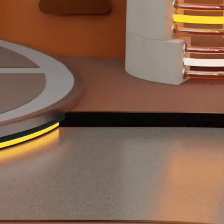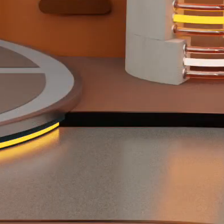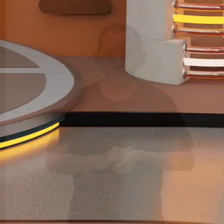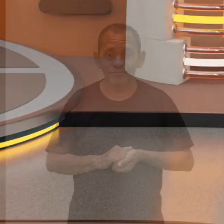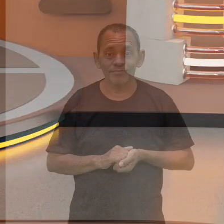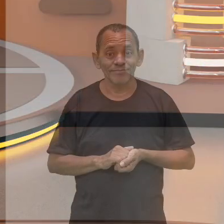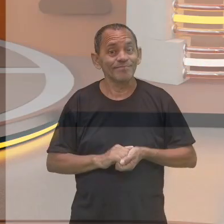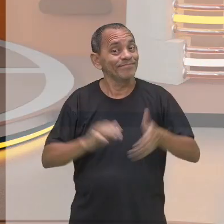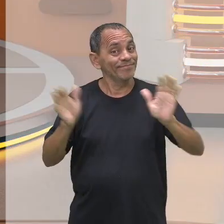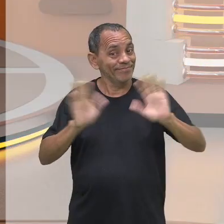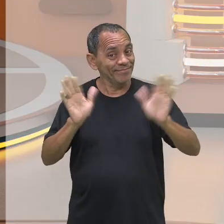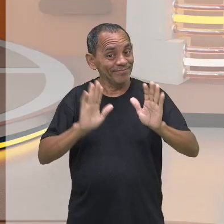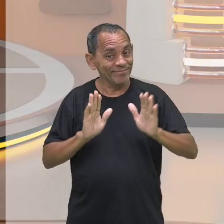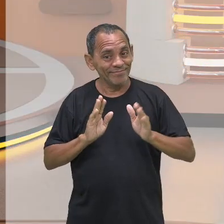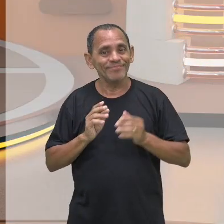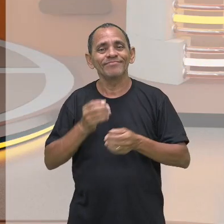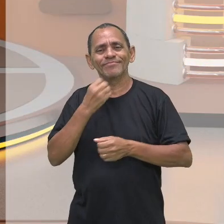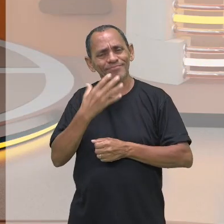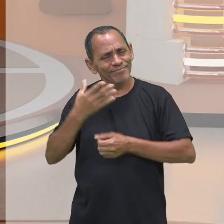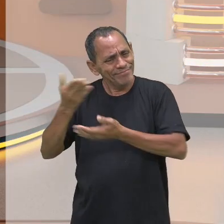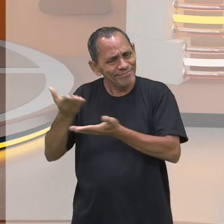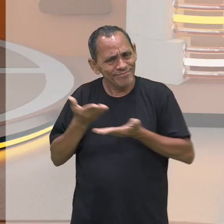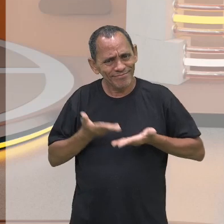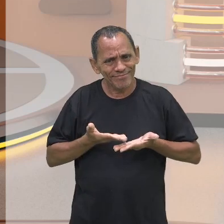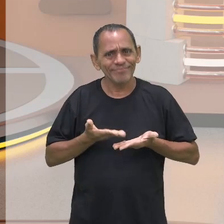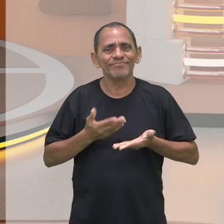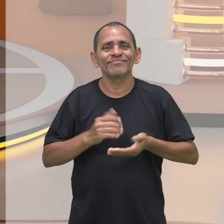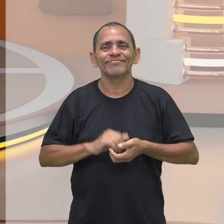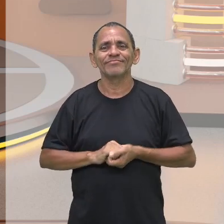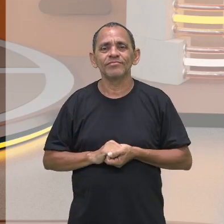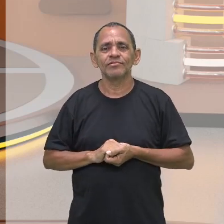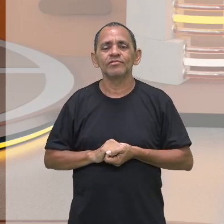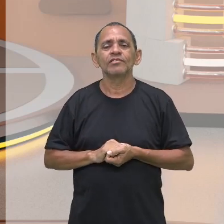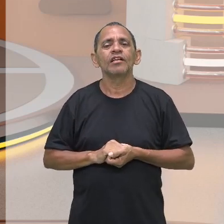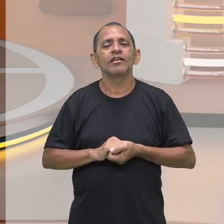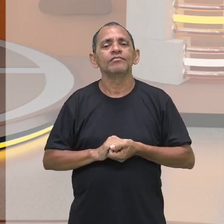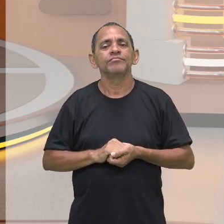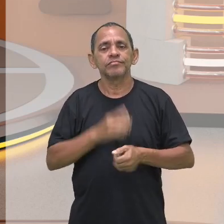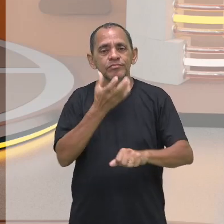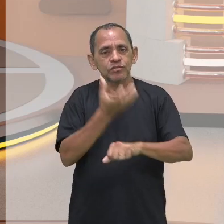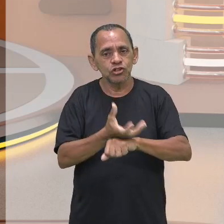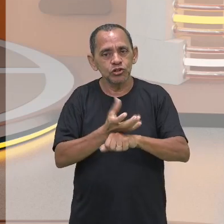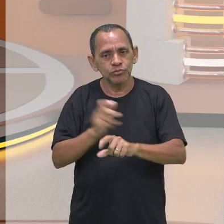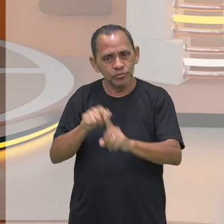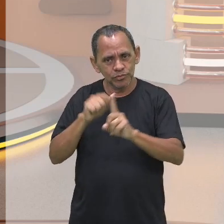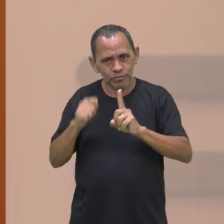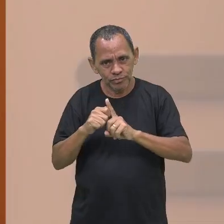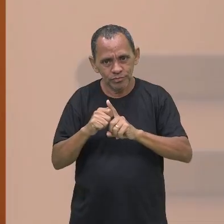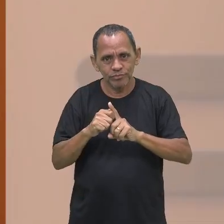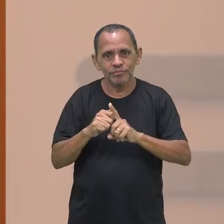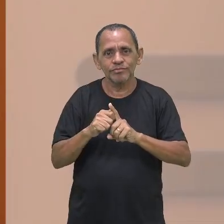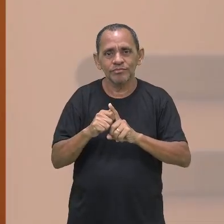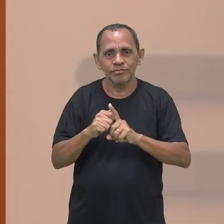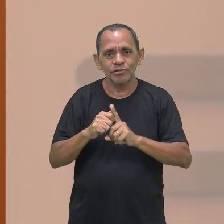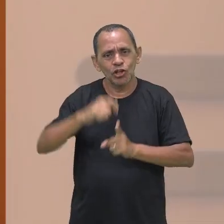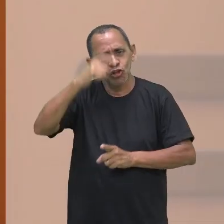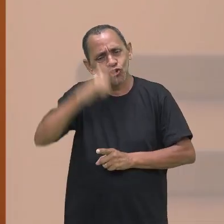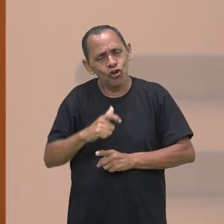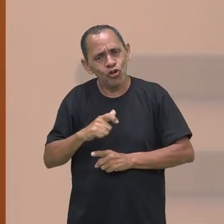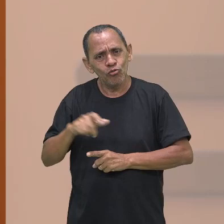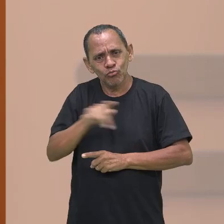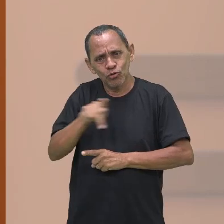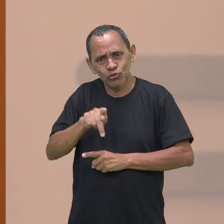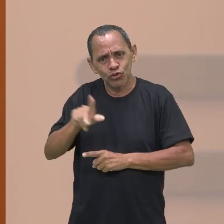Olá, sejam bem-vindos e bem-vindas ao componente curricular Sociologia. Eu sou o professor